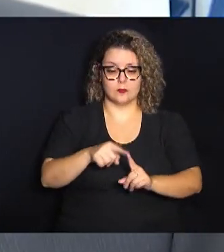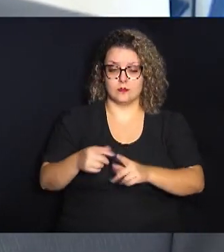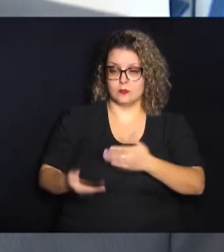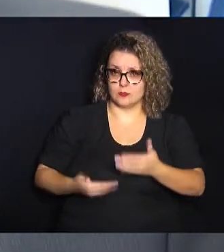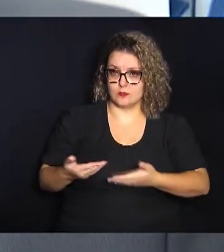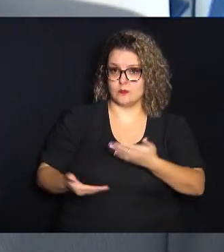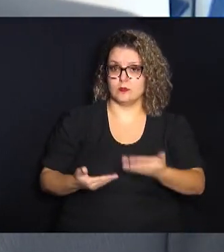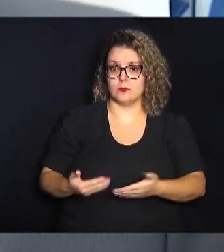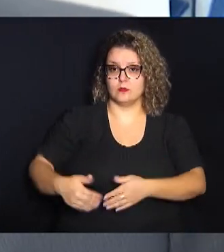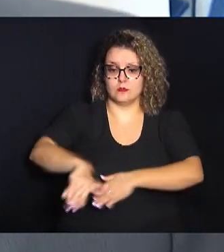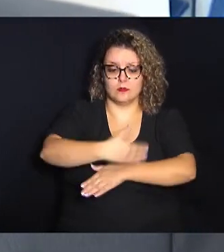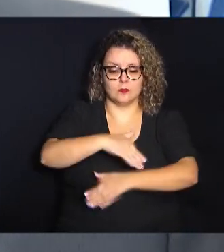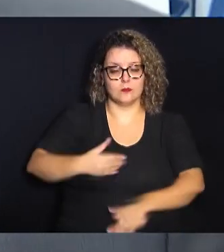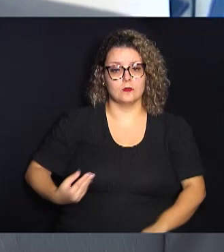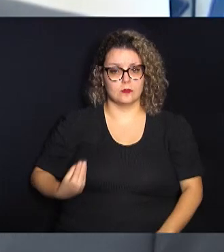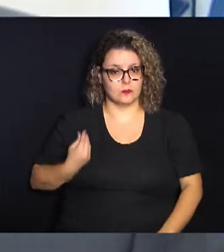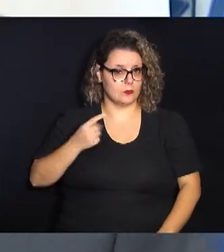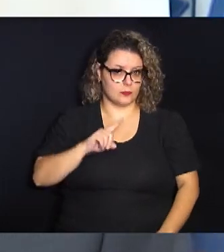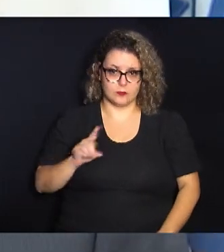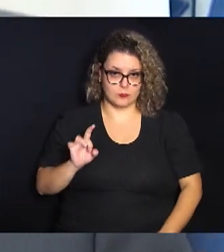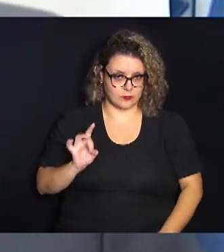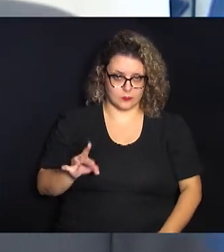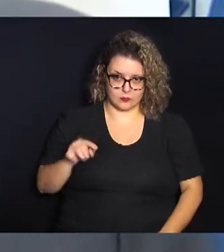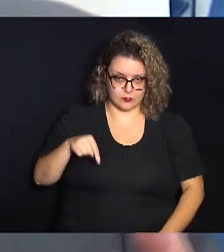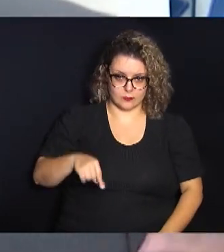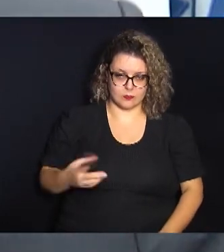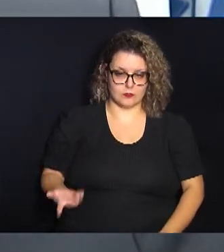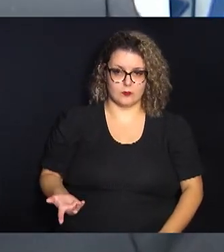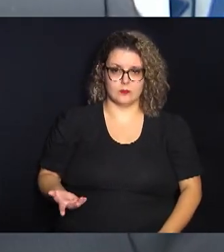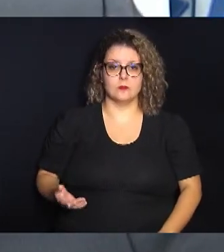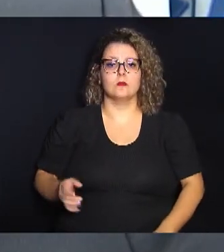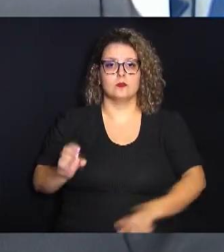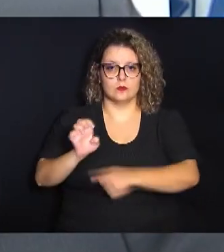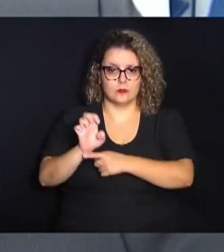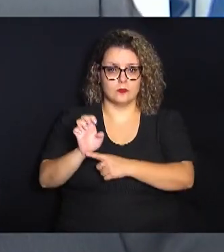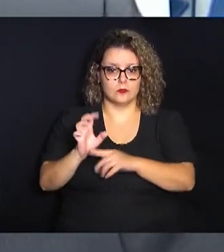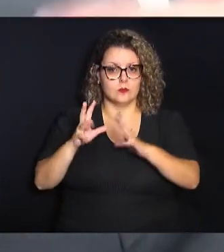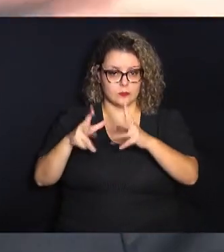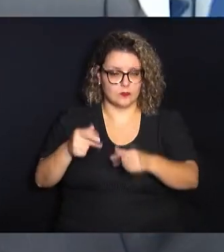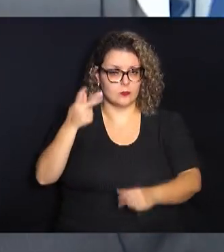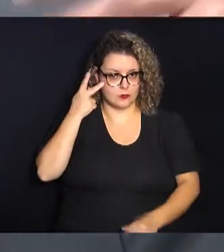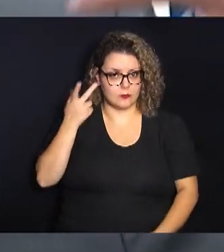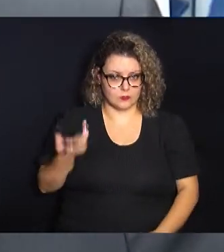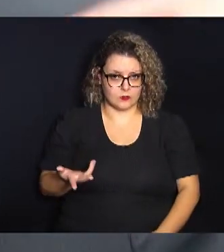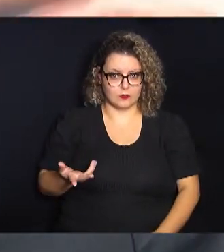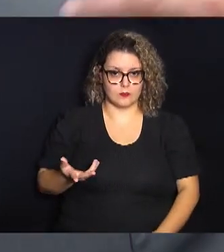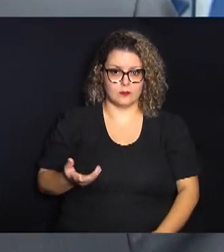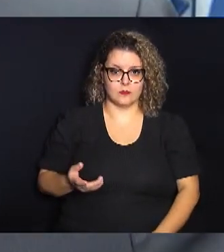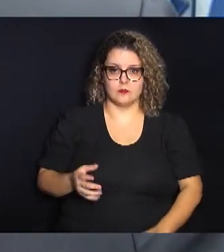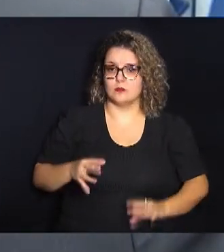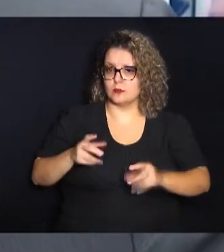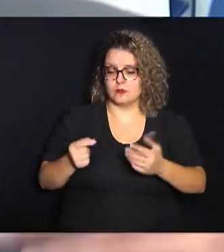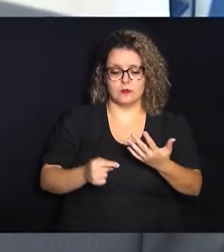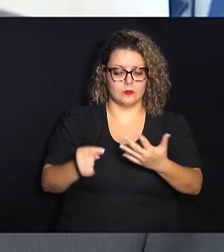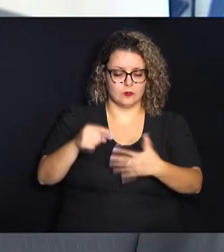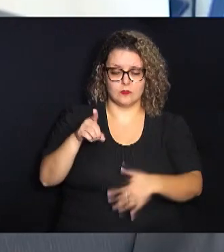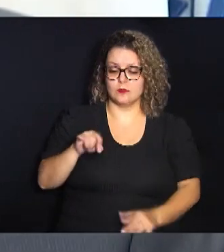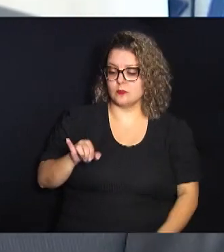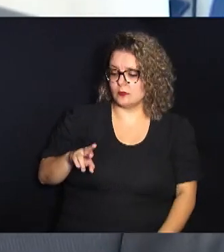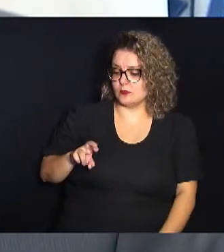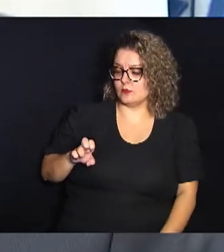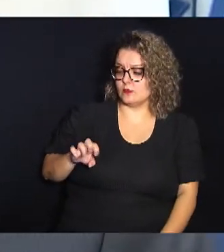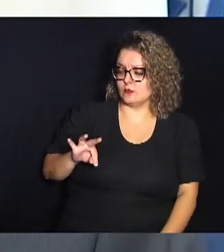população de rua do Estado de São Paulo Sim, ele incorpora todas as diretrizes da política